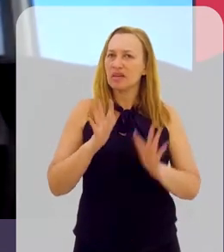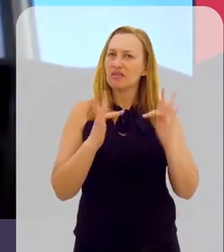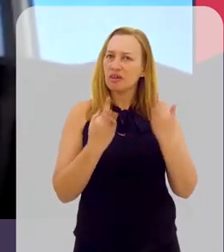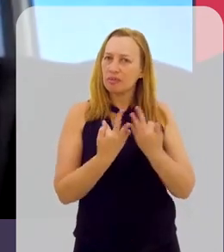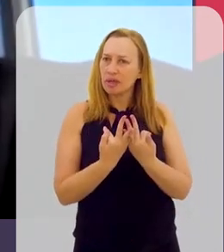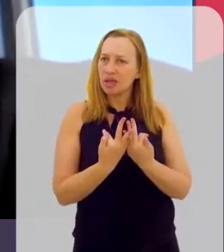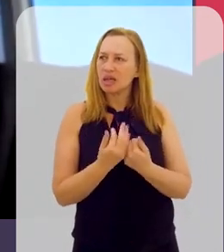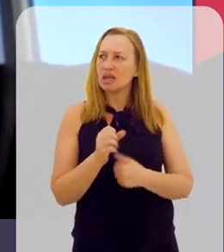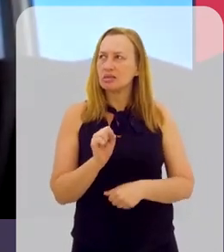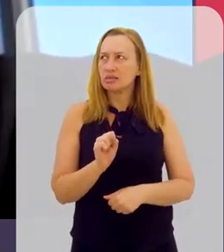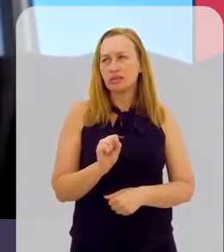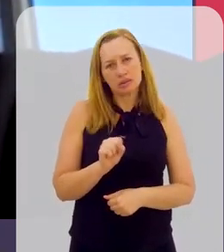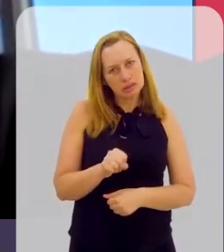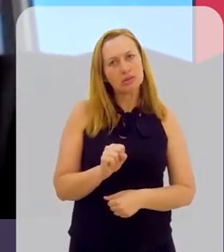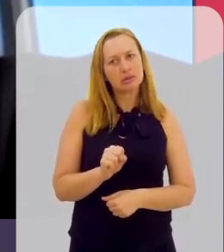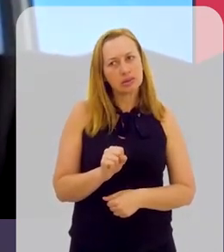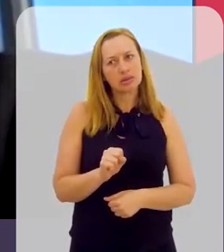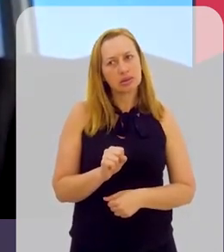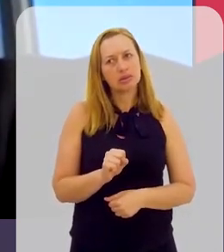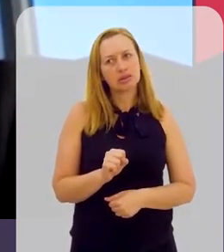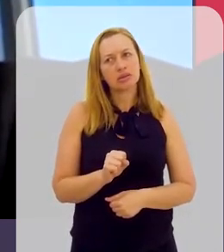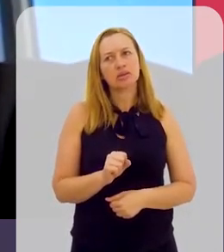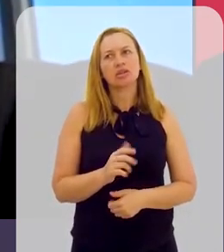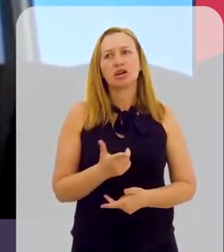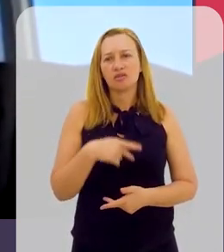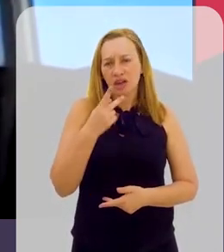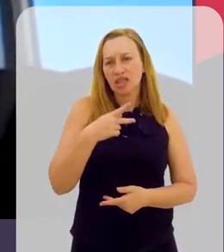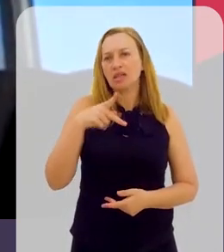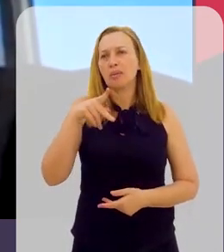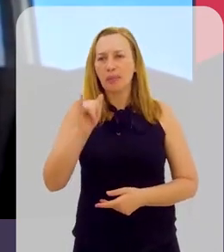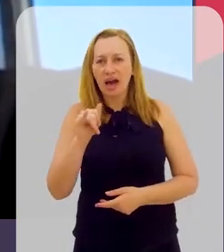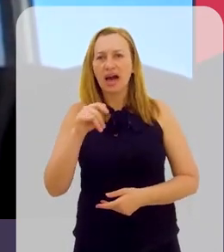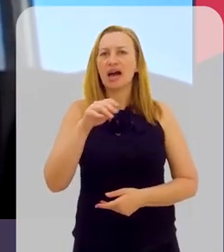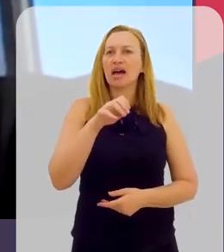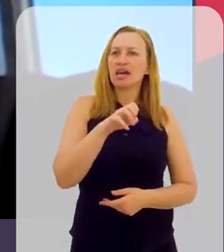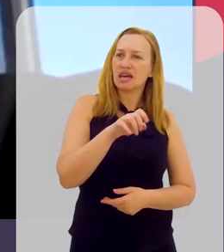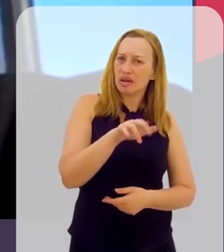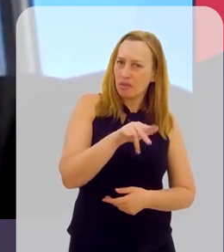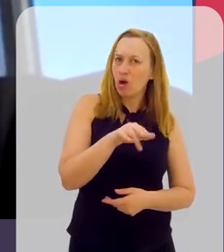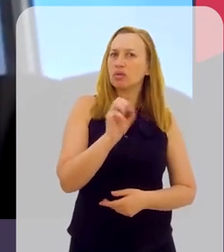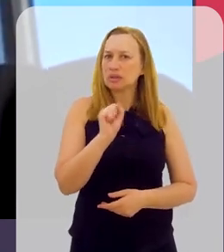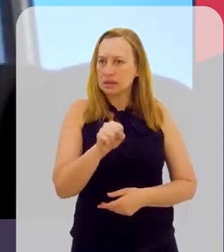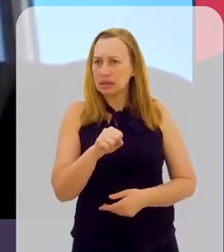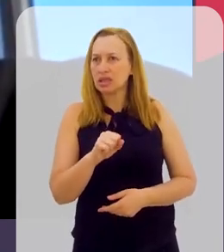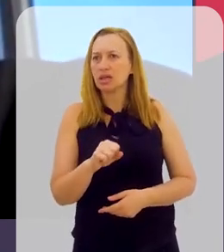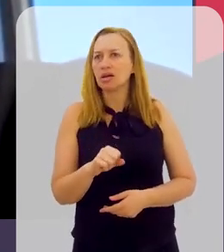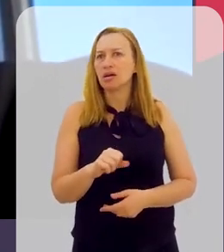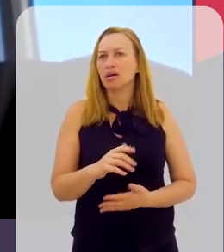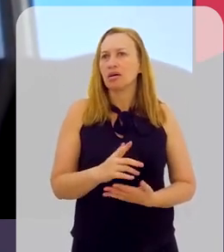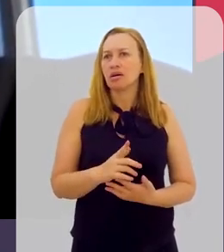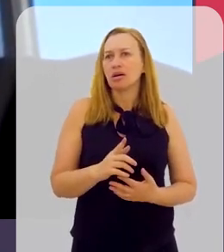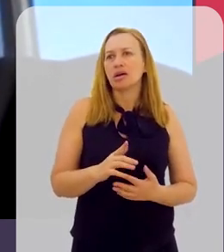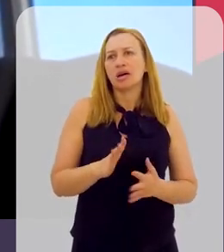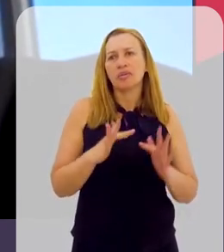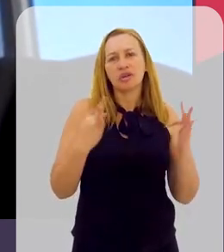Da minha família próxima, sim. Falando de pais, irmãos, sim.